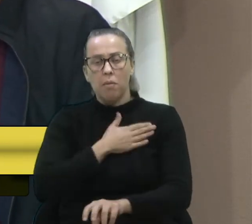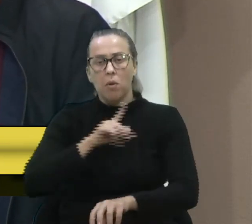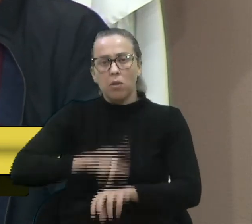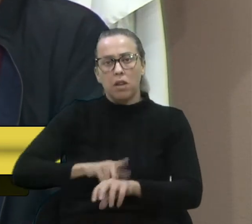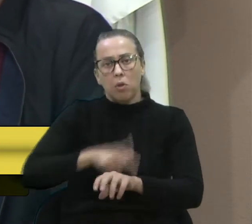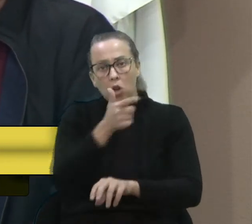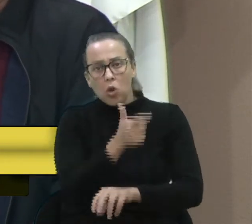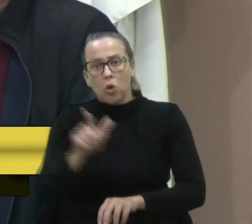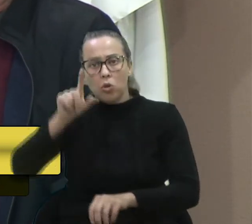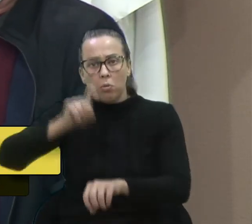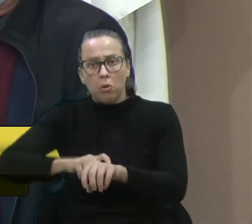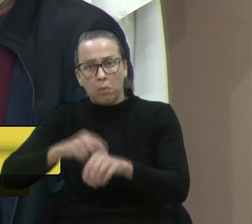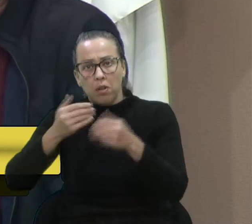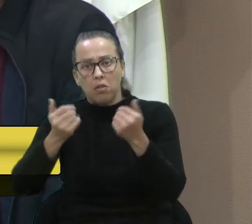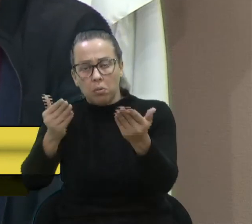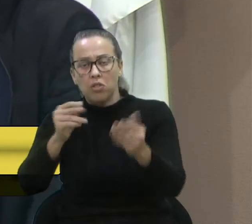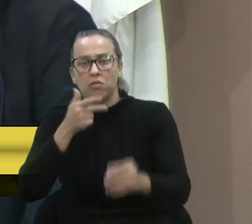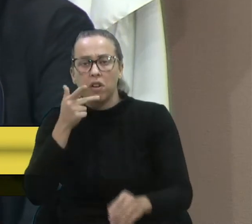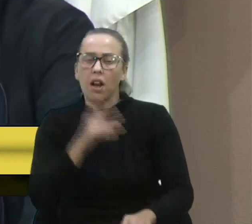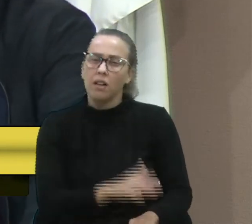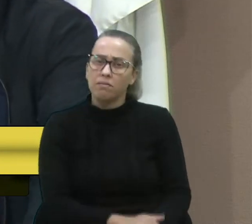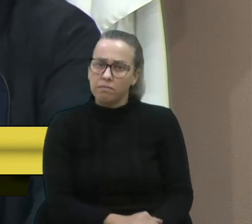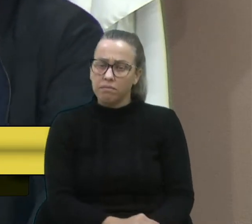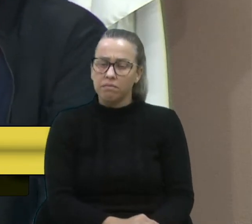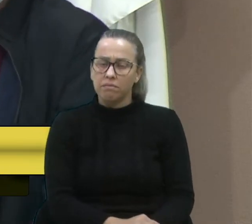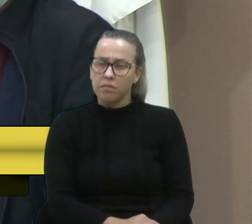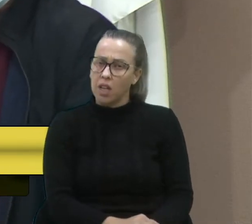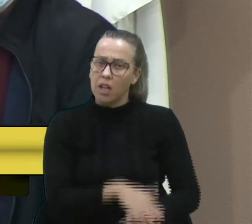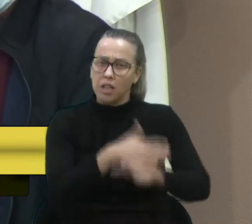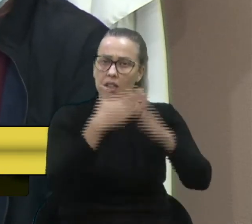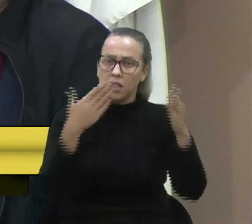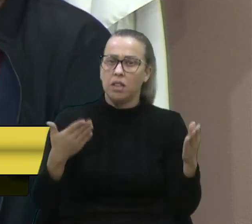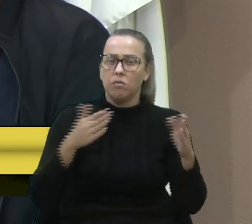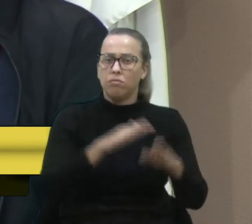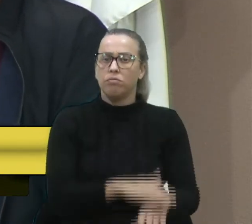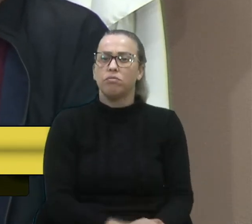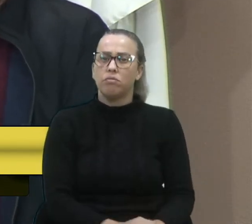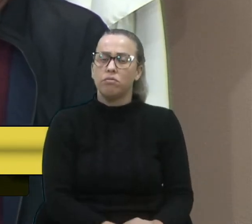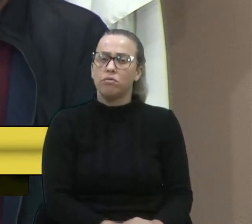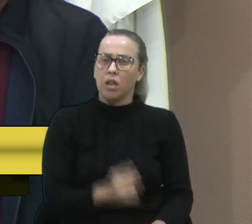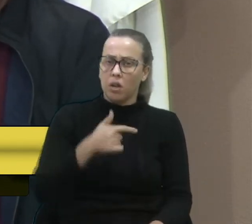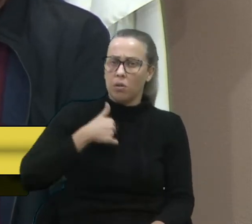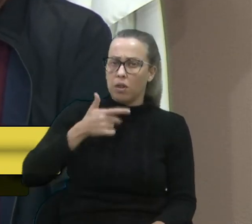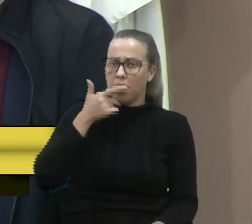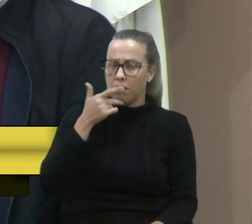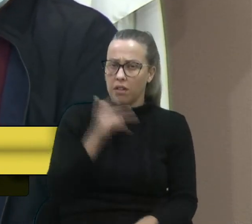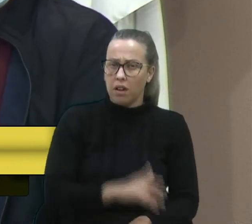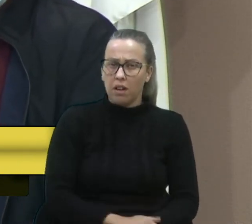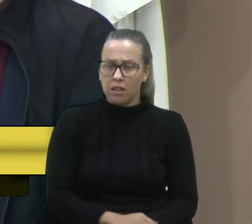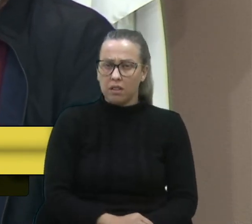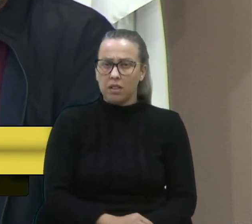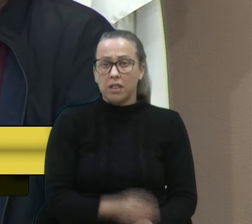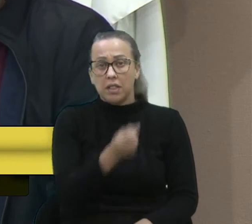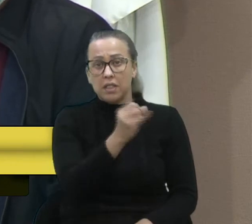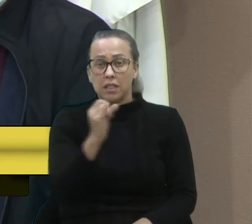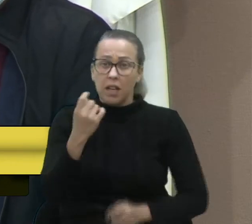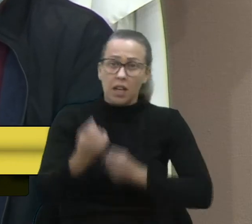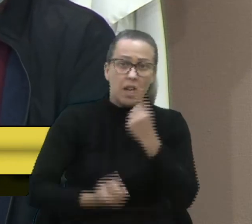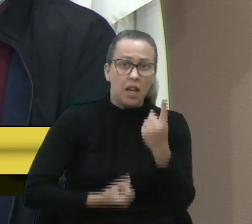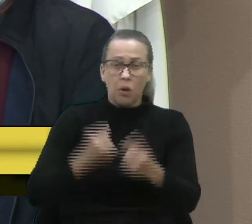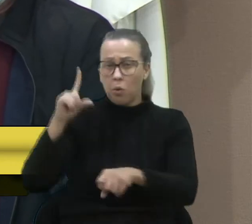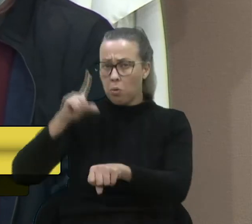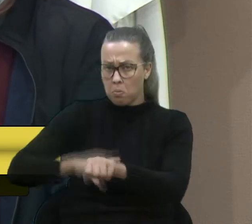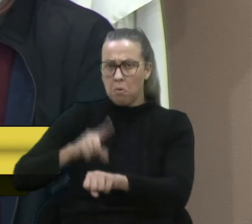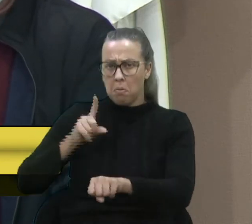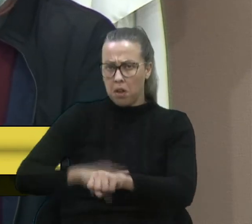e em outra oportunidade ele permita uma parte. Então, para finalizar, eu queria dizer que, se em algum momento